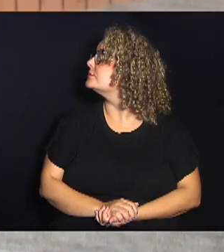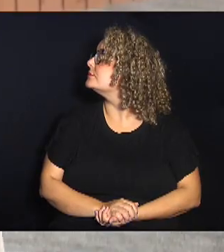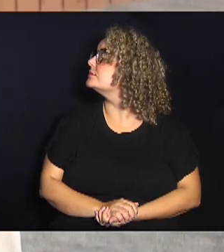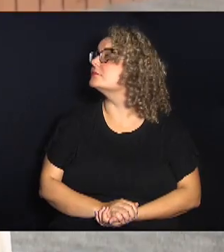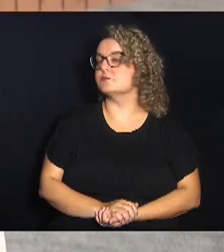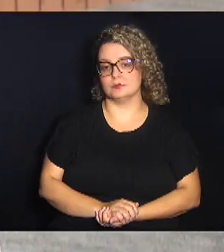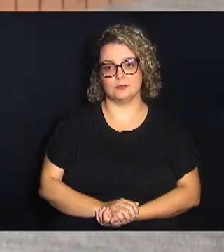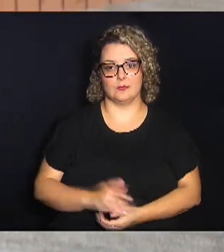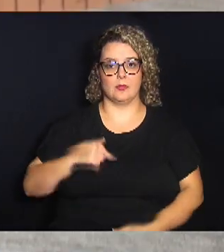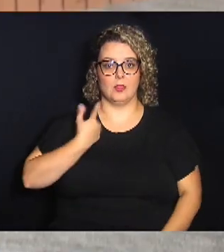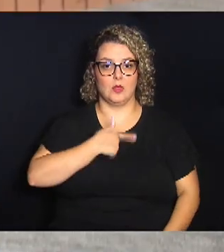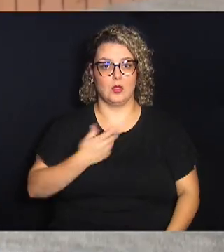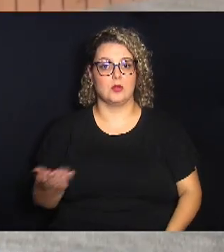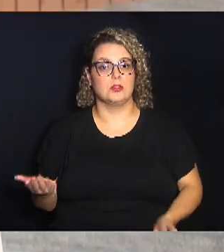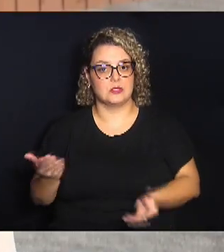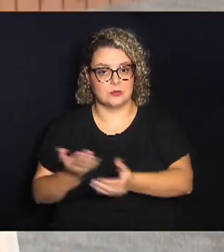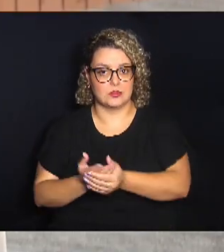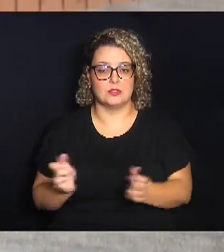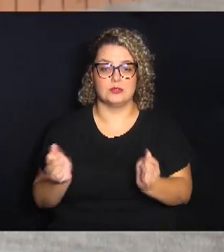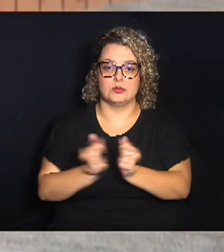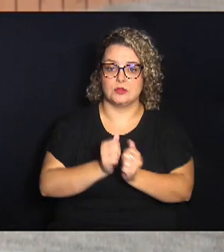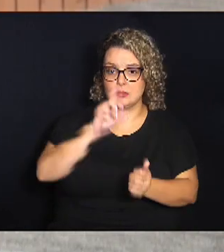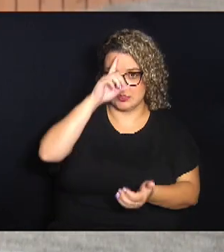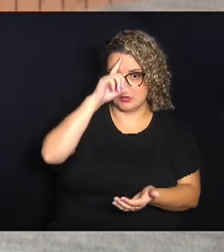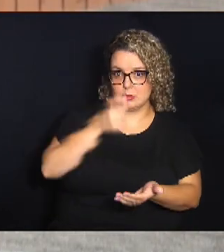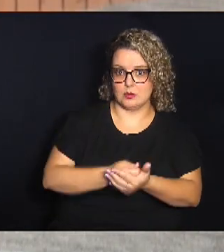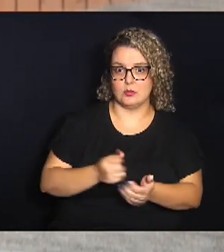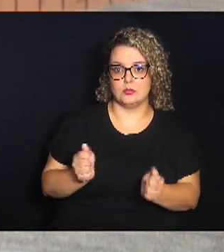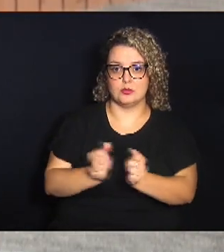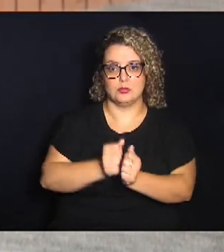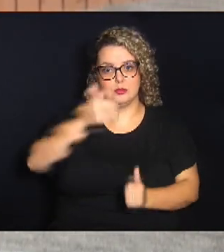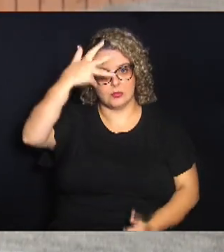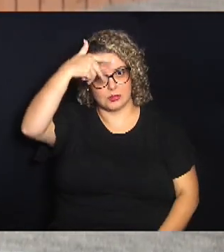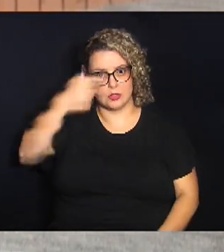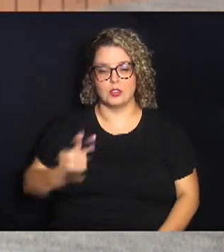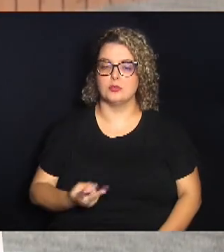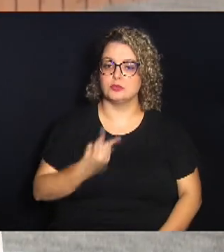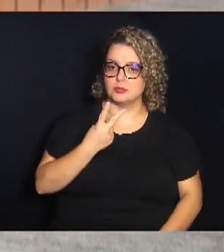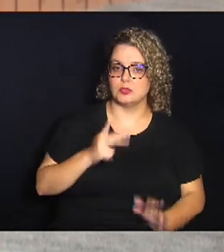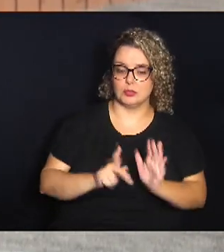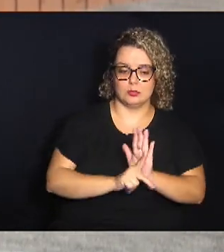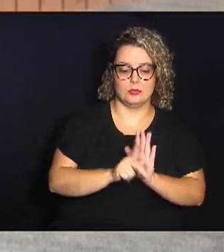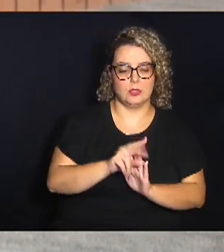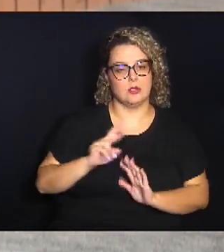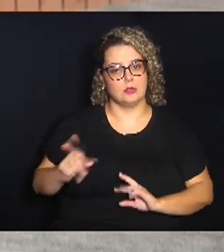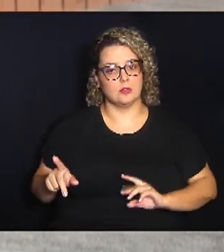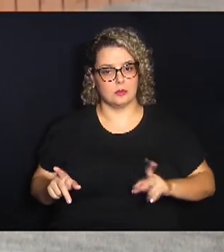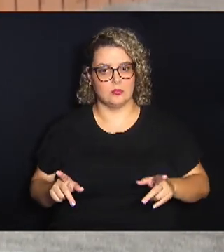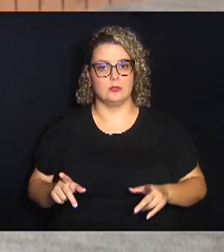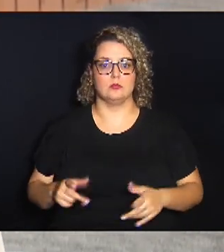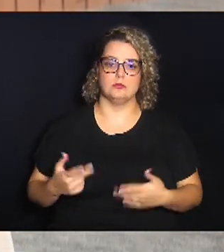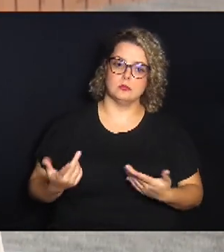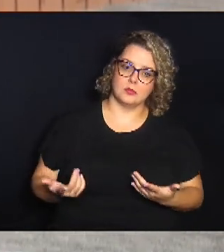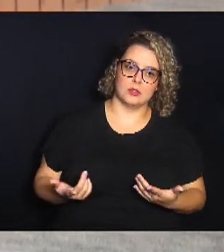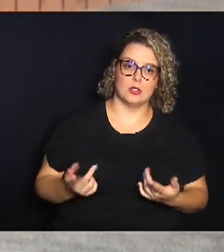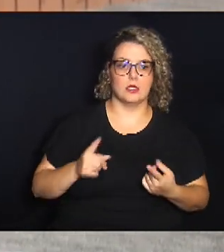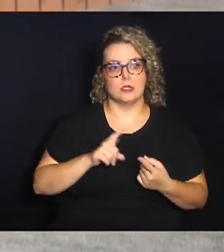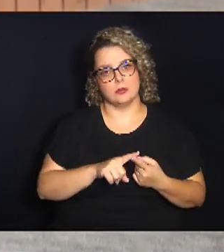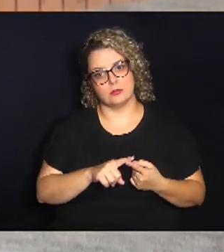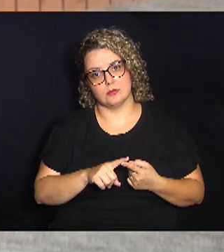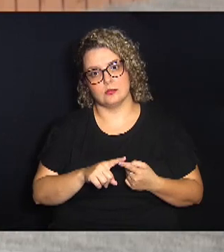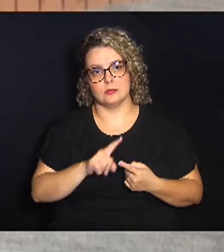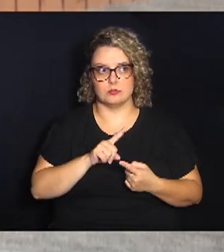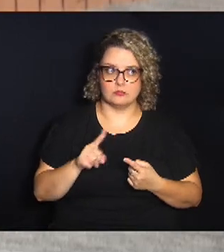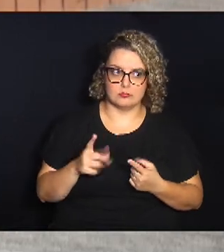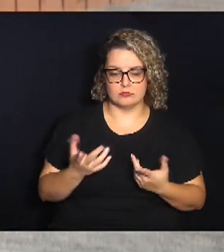Nós protocolamos, em decisão em conjunta com o Rodrigo, nós protocolamos dois projetos diferentes, até para que um não fosse,